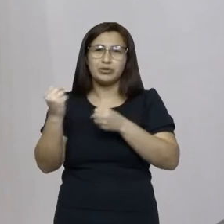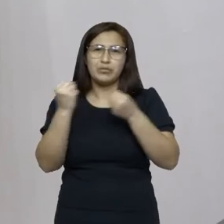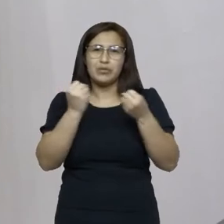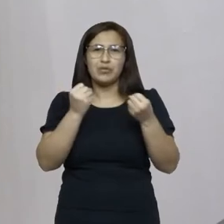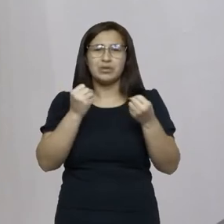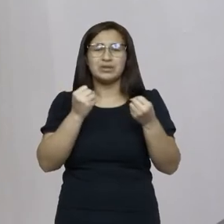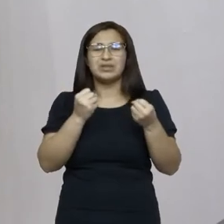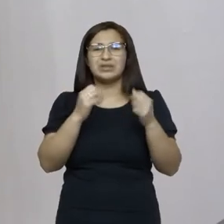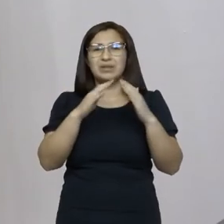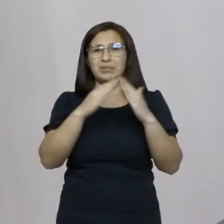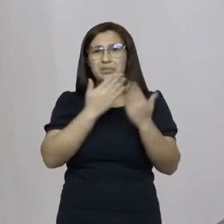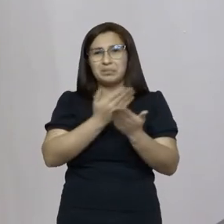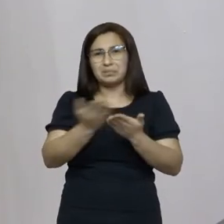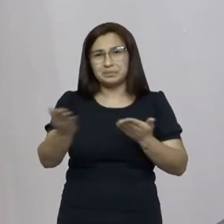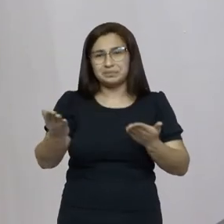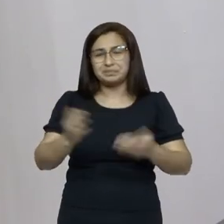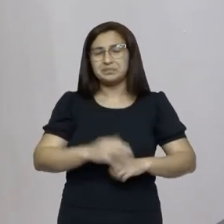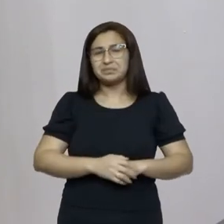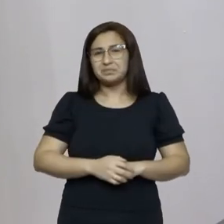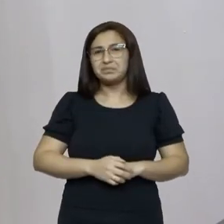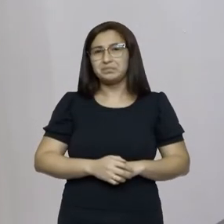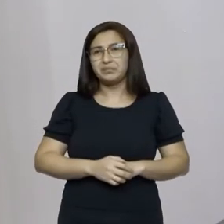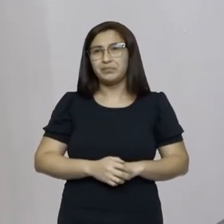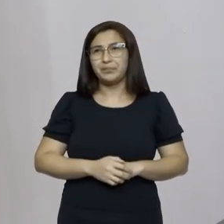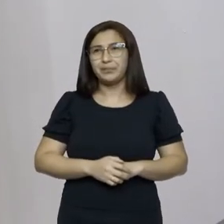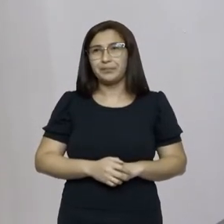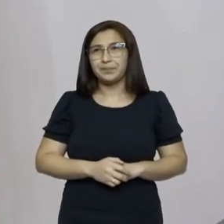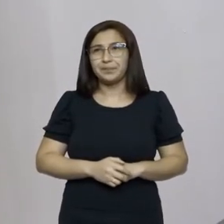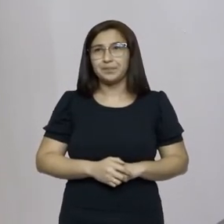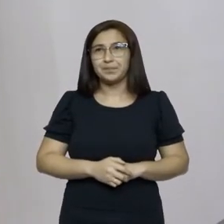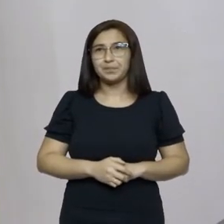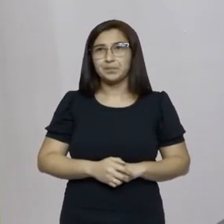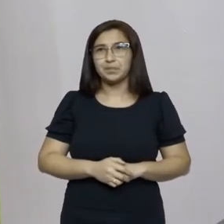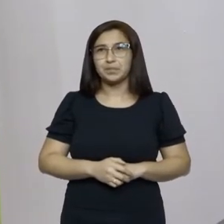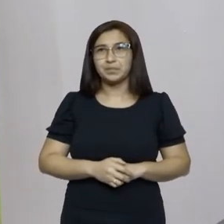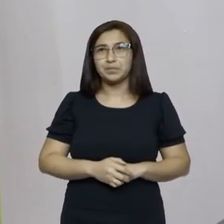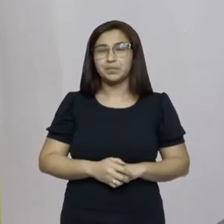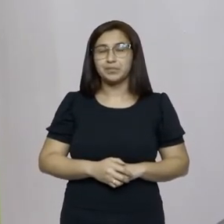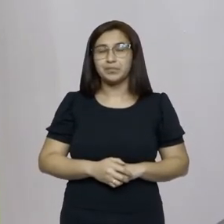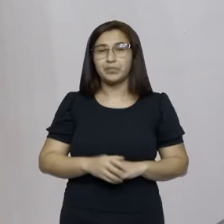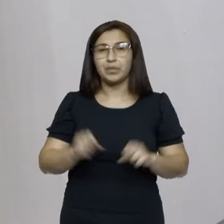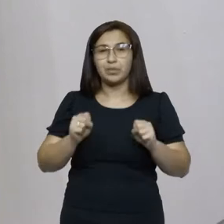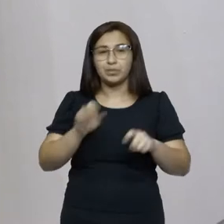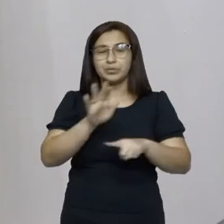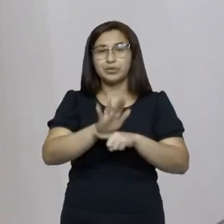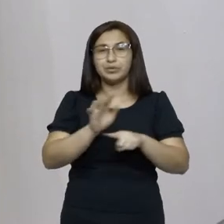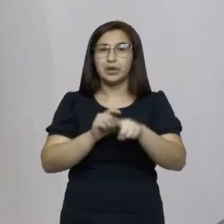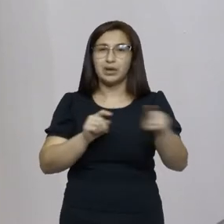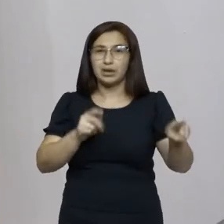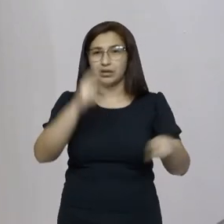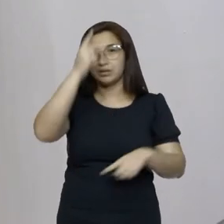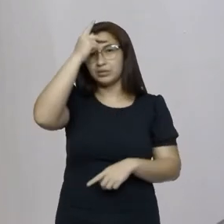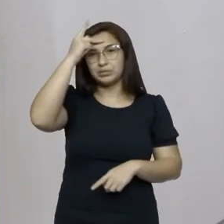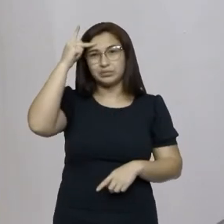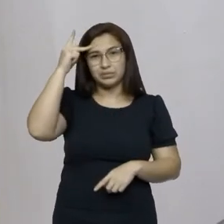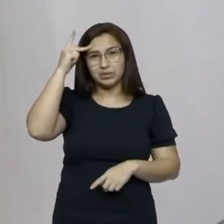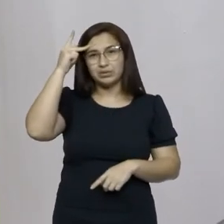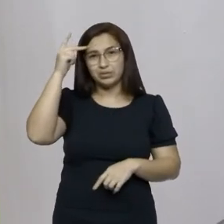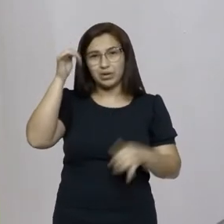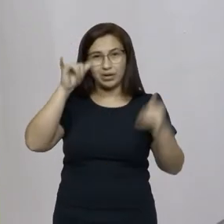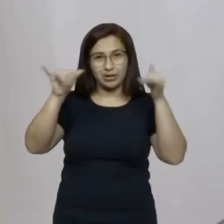a gente possa tirar da mente dessas pessoas nossas também a subida das águas